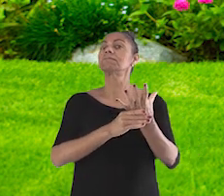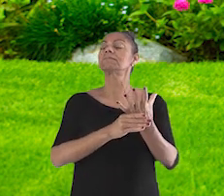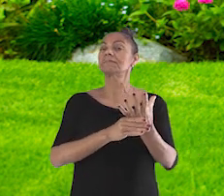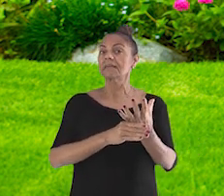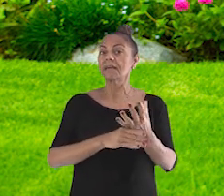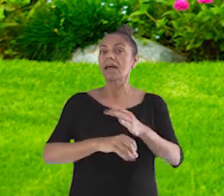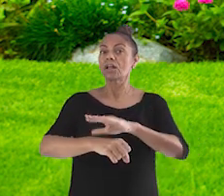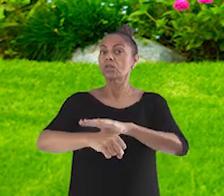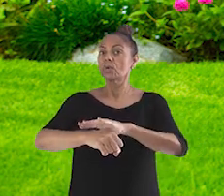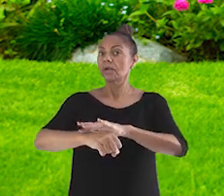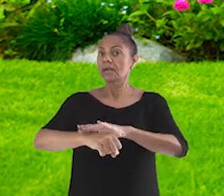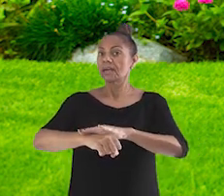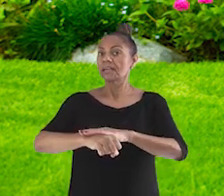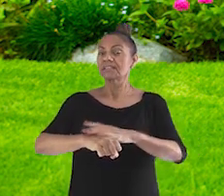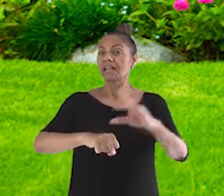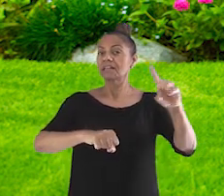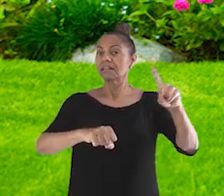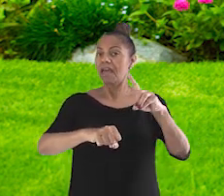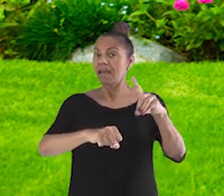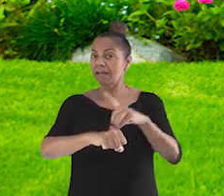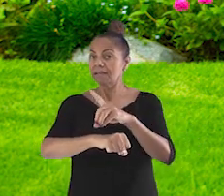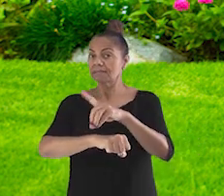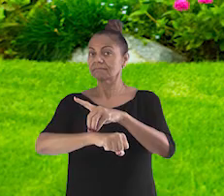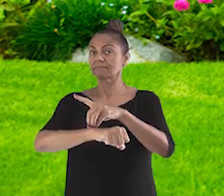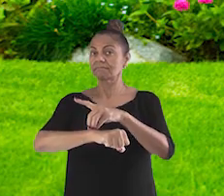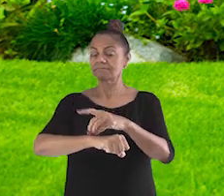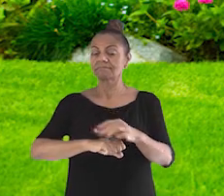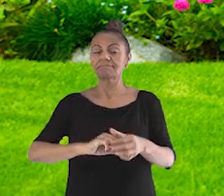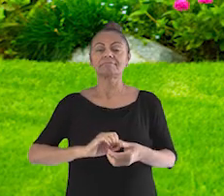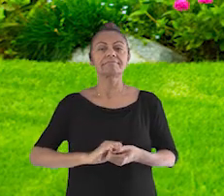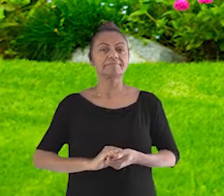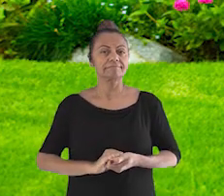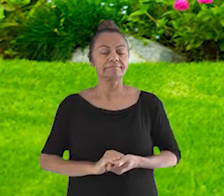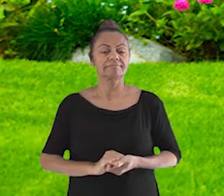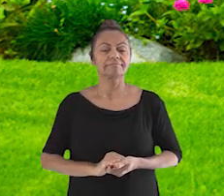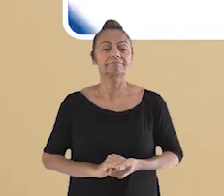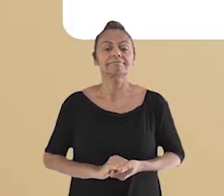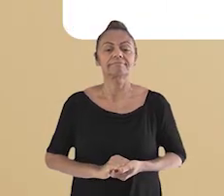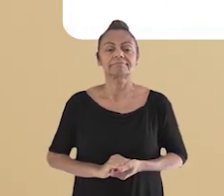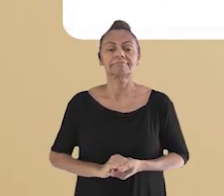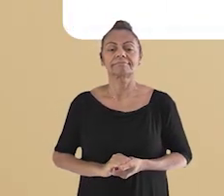Então, assiste o vídeo aí para vocês entenderem melhor. Roda o vídeo aí, pessoal!